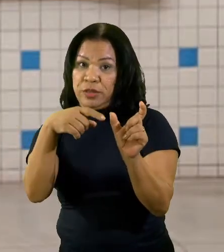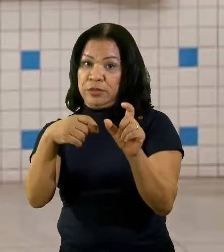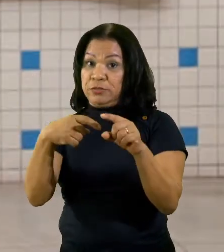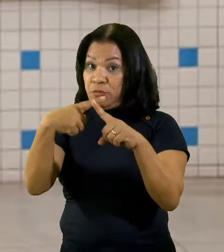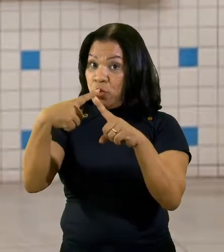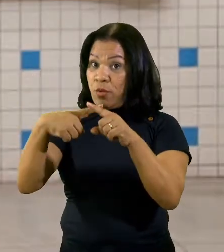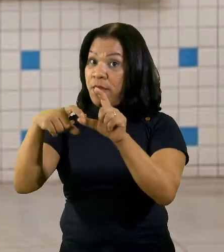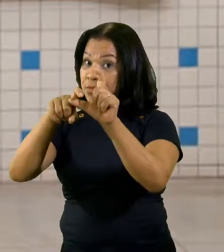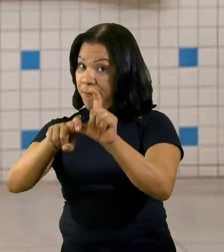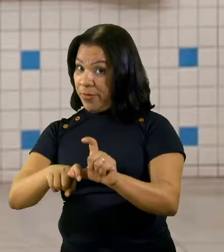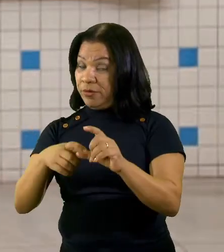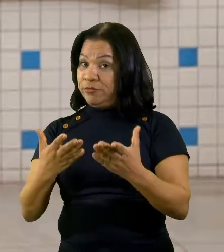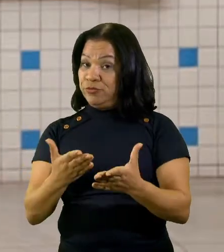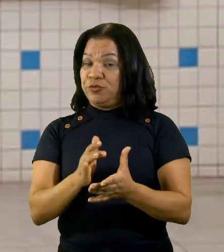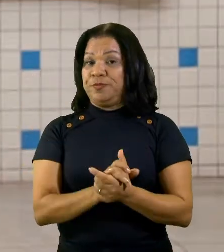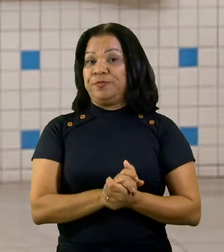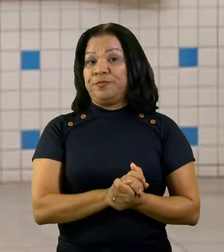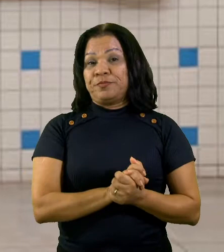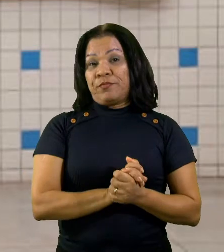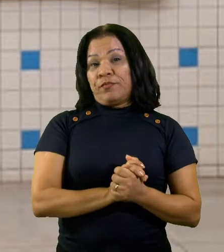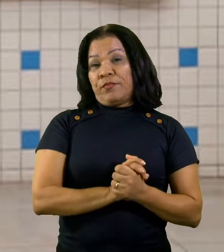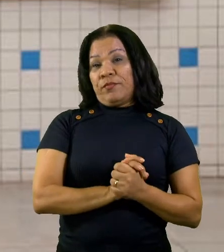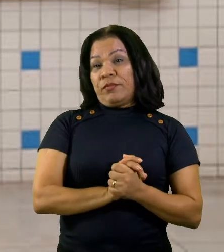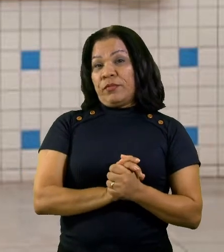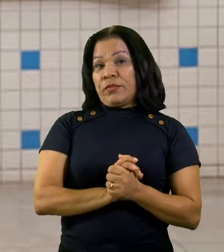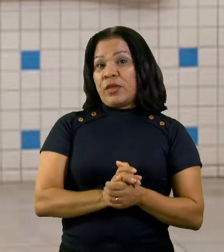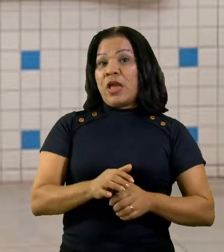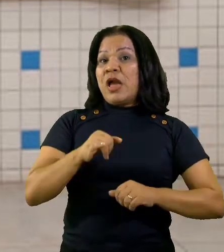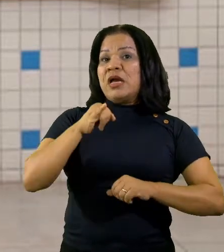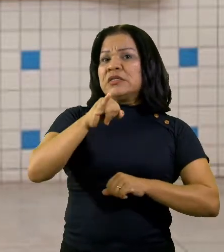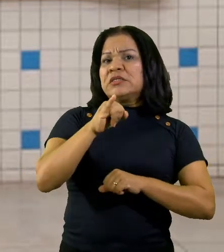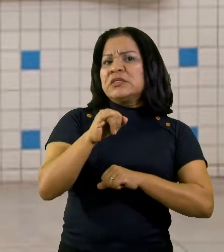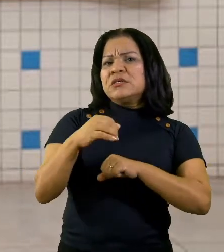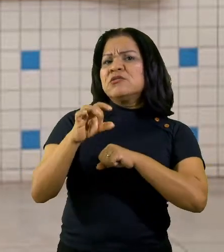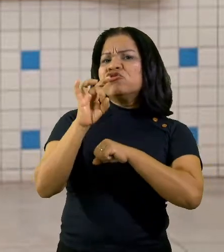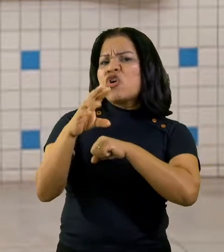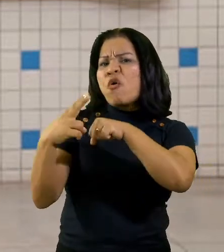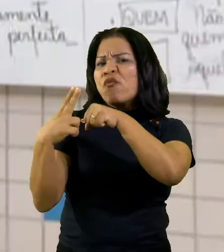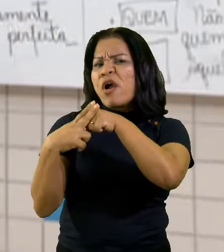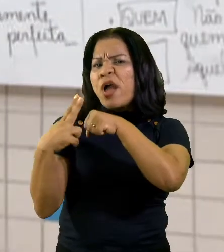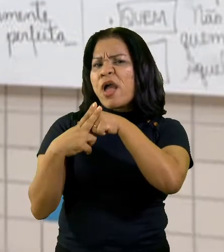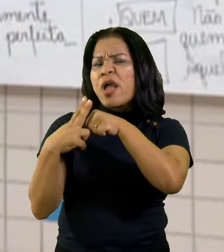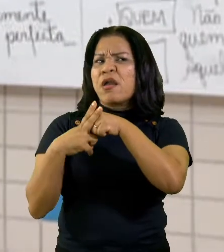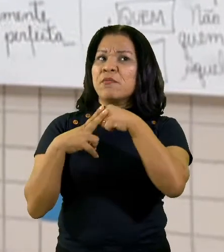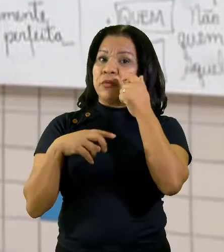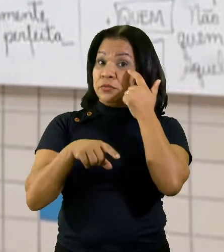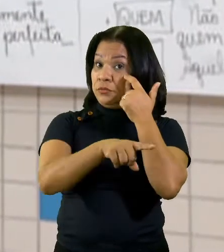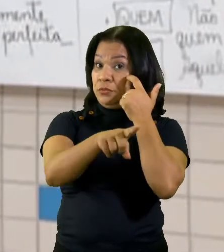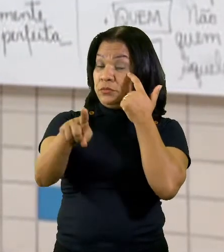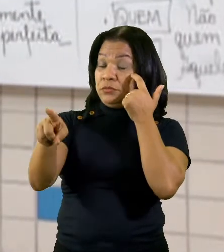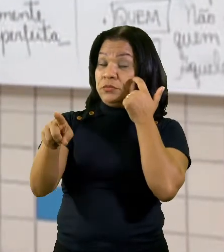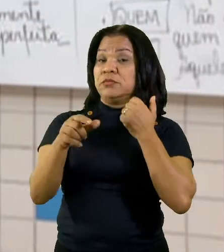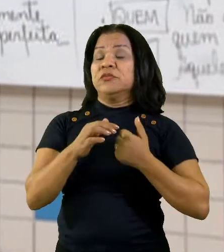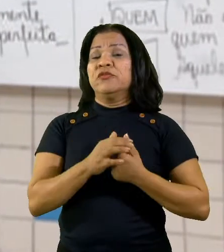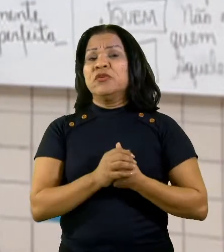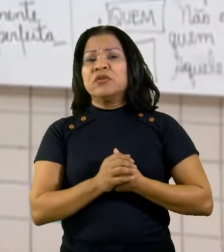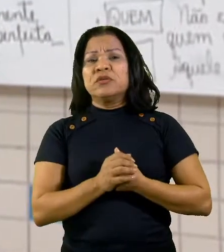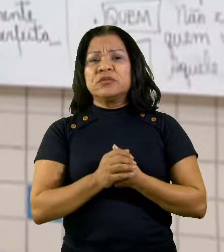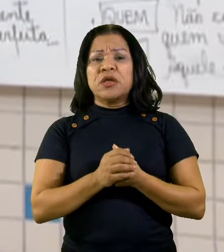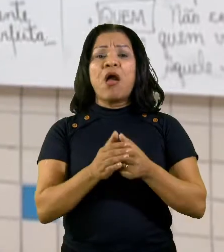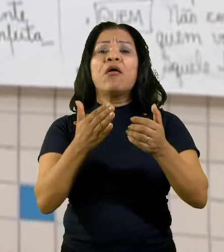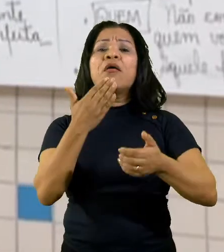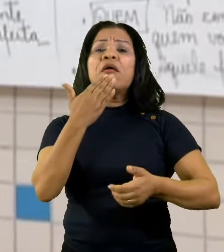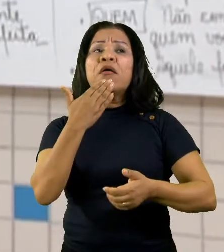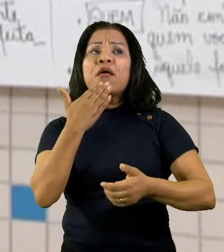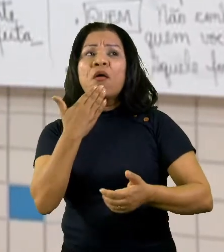falasse apenas peço, utilizando esse verbo, logicamente vocês iam pedir um cumprimento